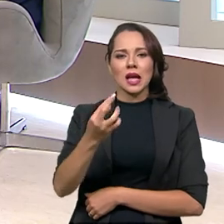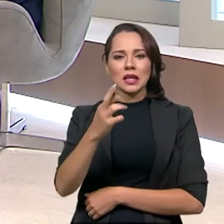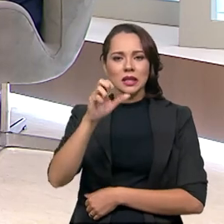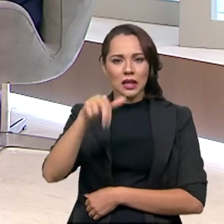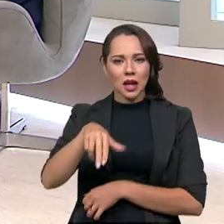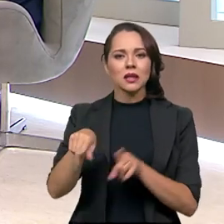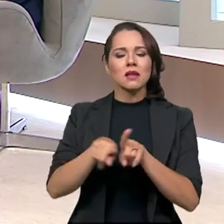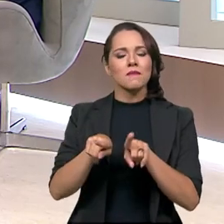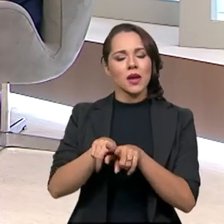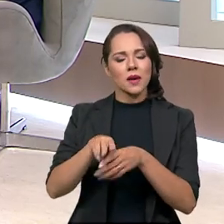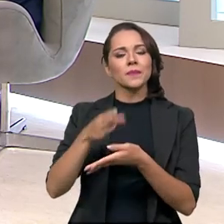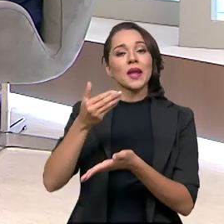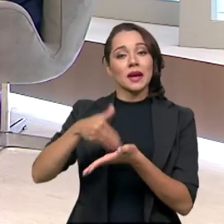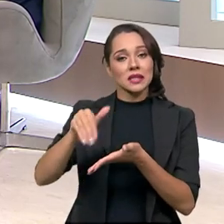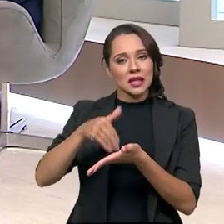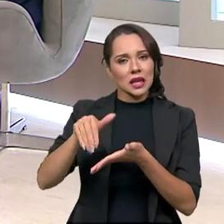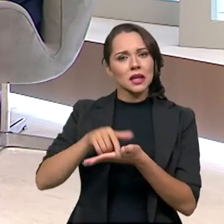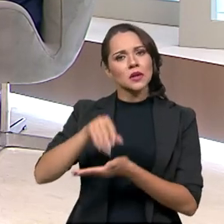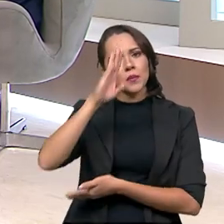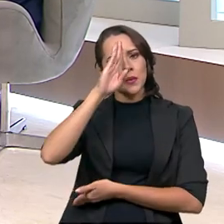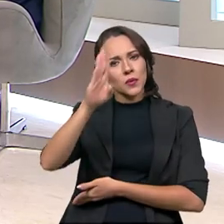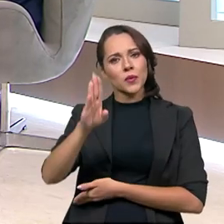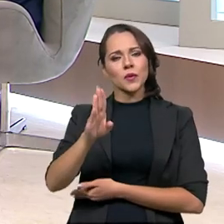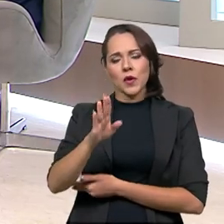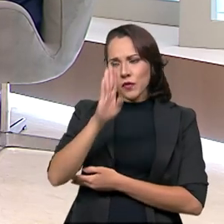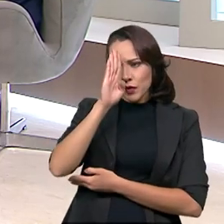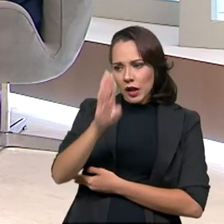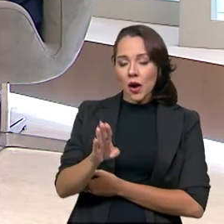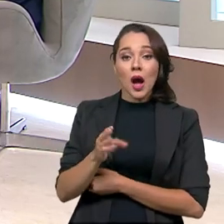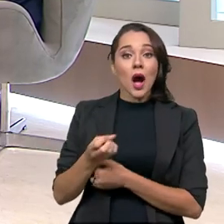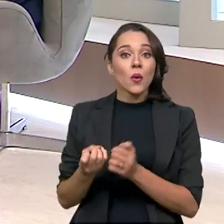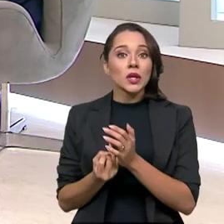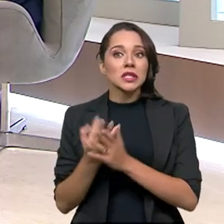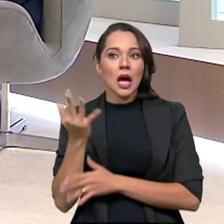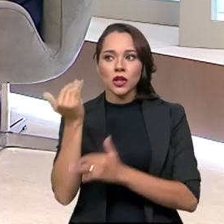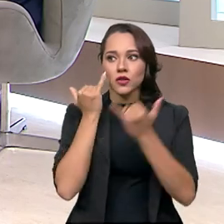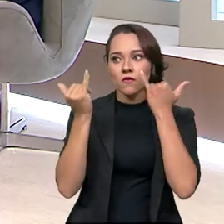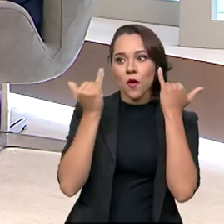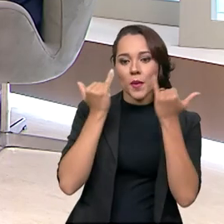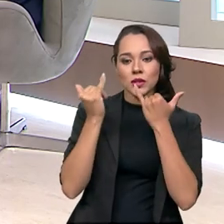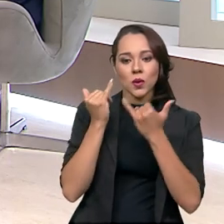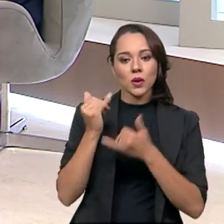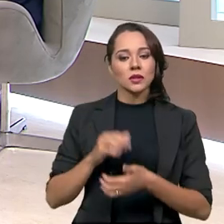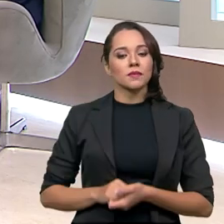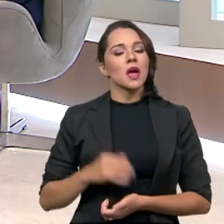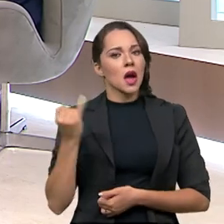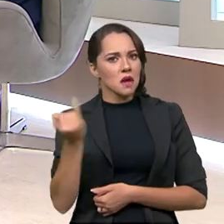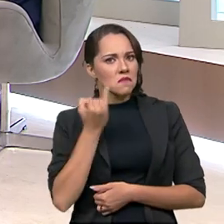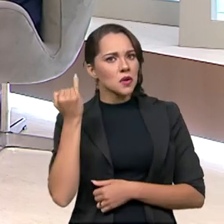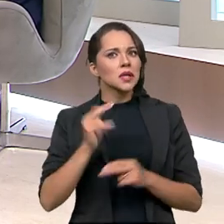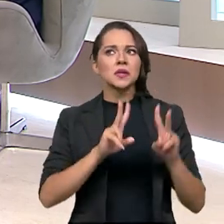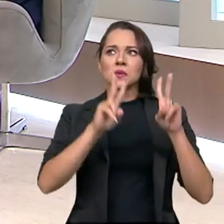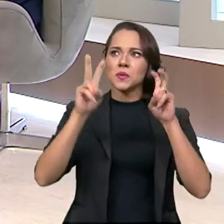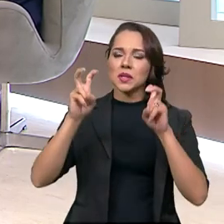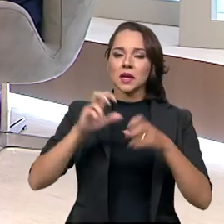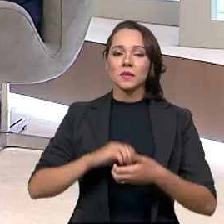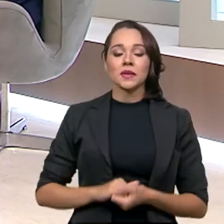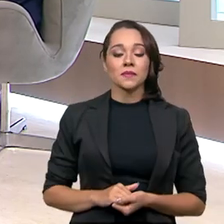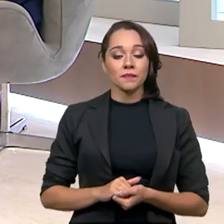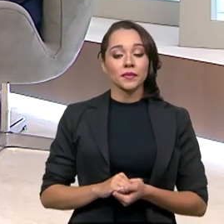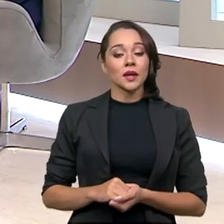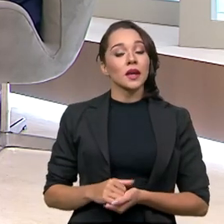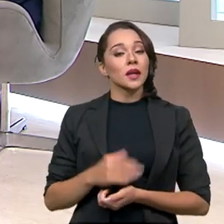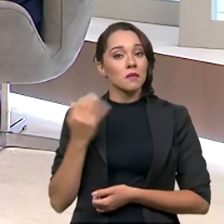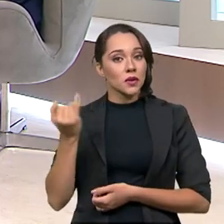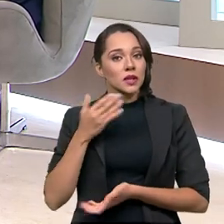rede específica, dada ao volume de informações... importância dos temas, Dos temas. E é interessante